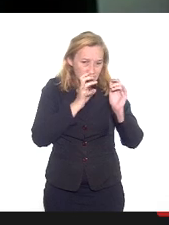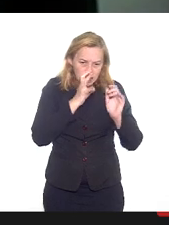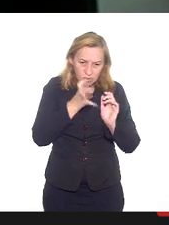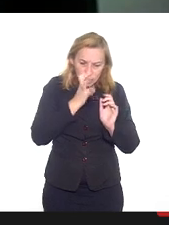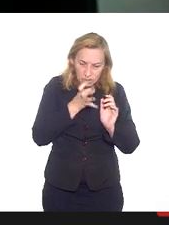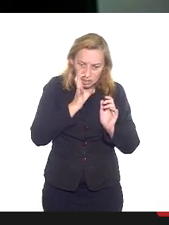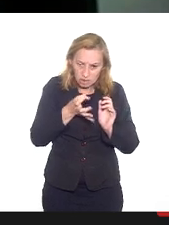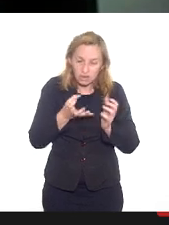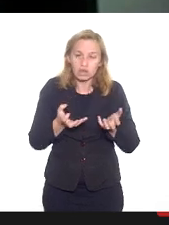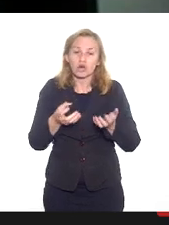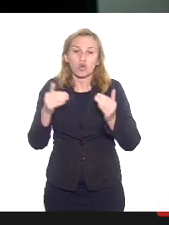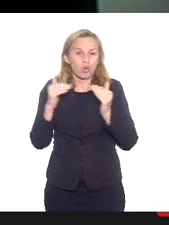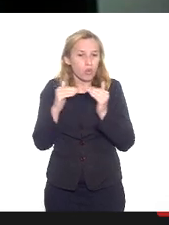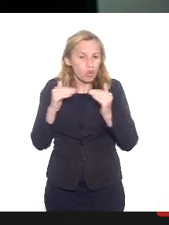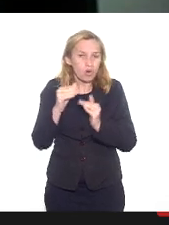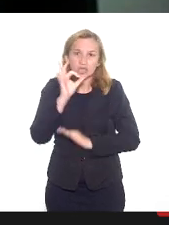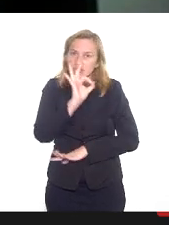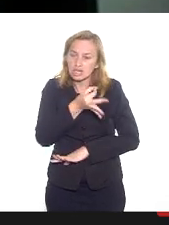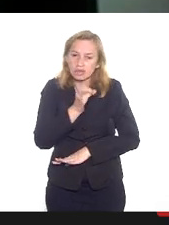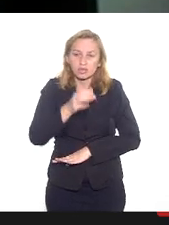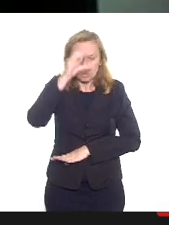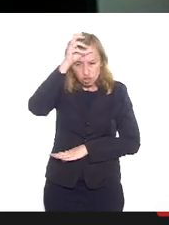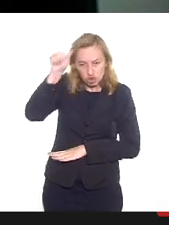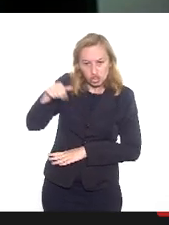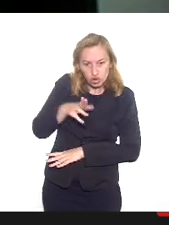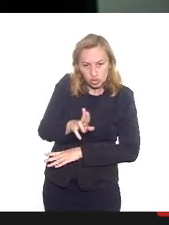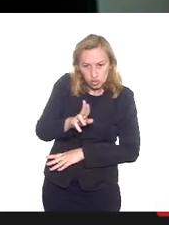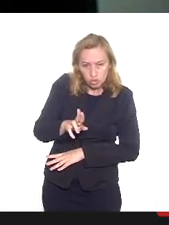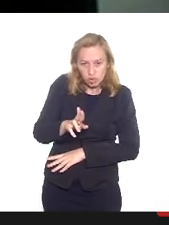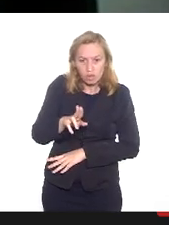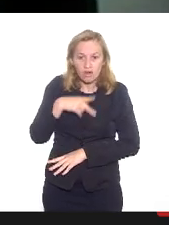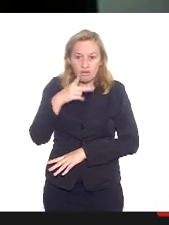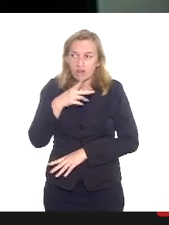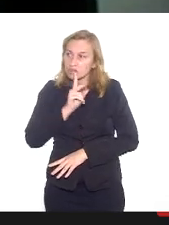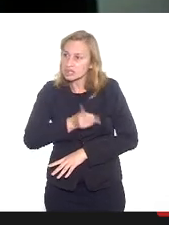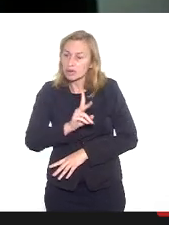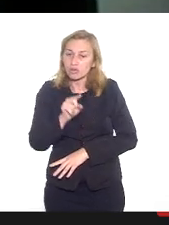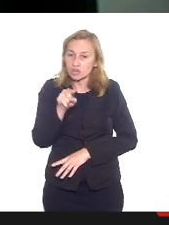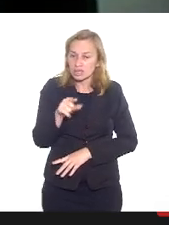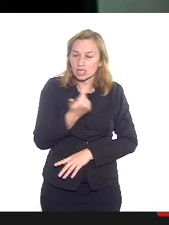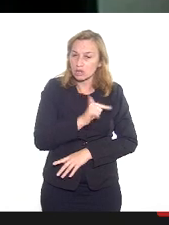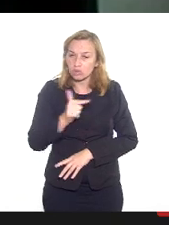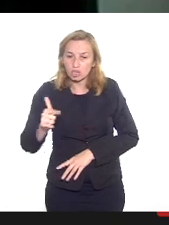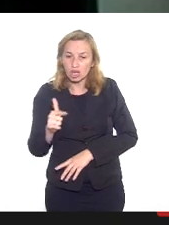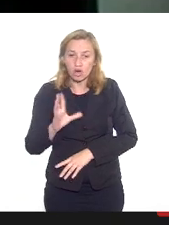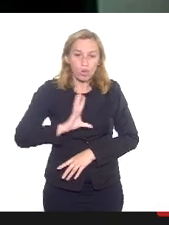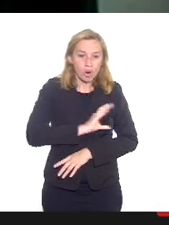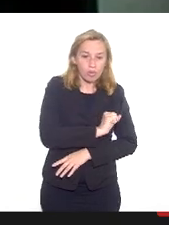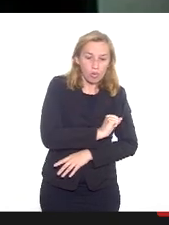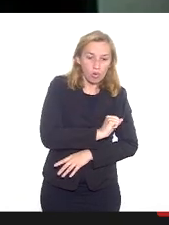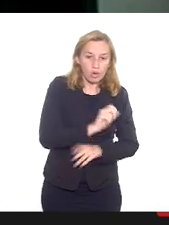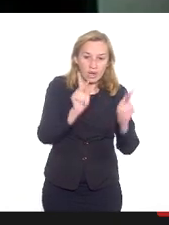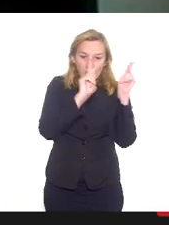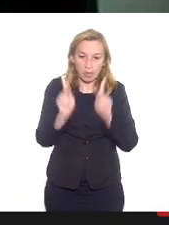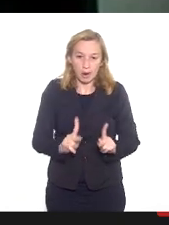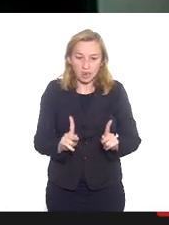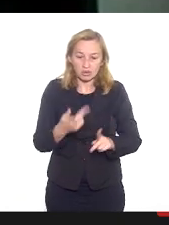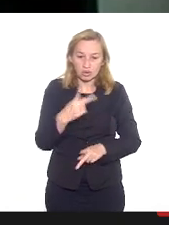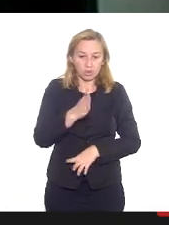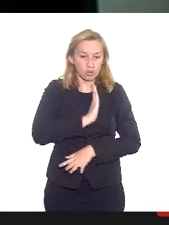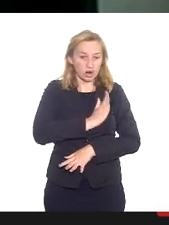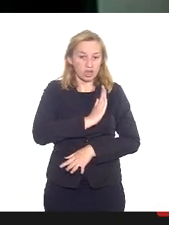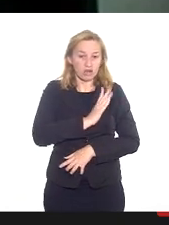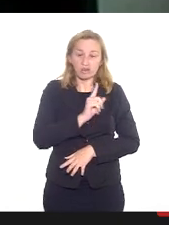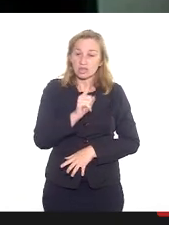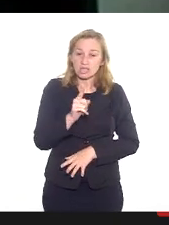Eu quero, concordo plenamente com a tia Ju, que eu digo sempre que quando você não tem o amor e a fraternidade no seu coração, você